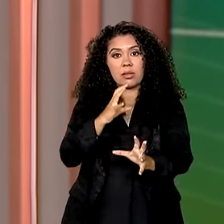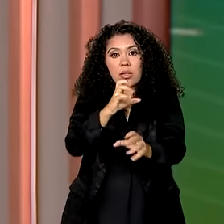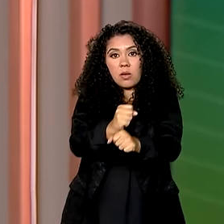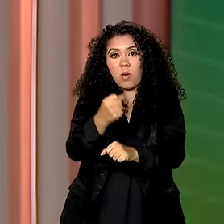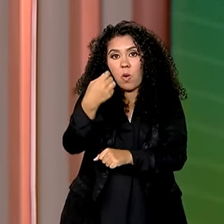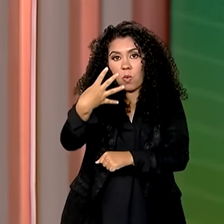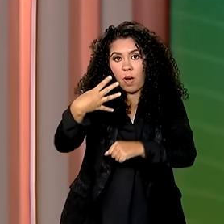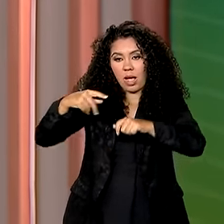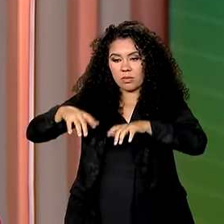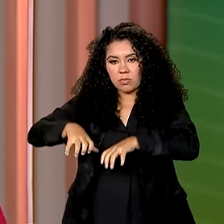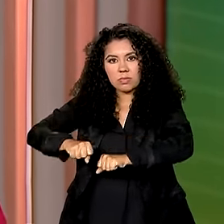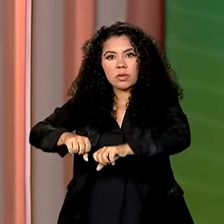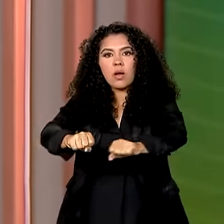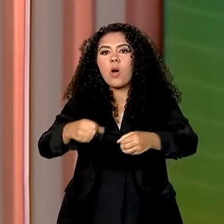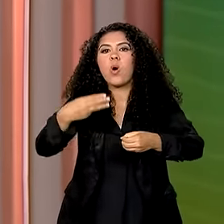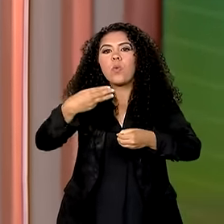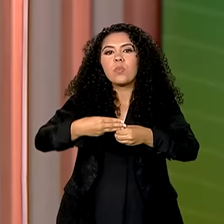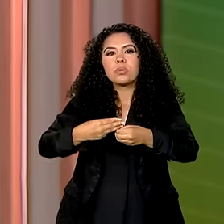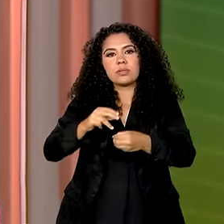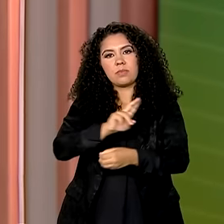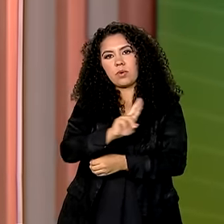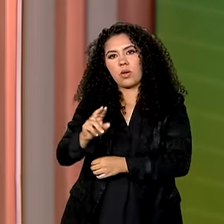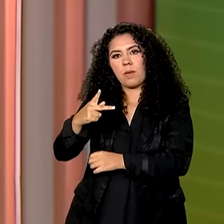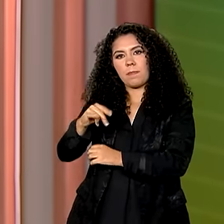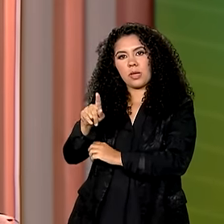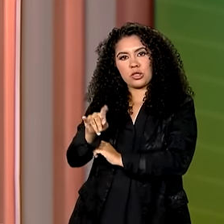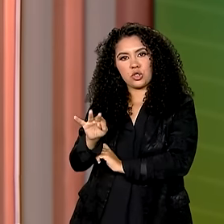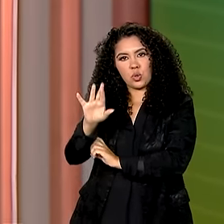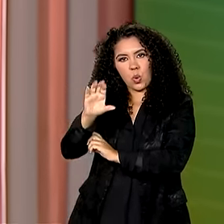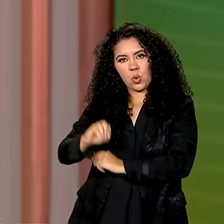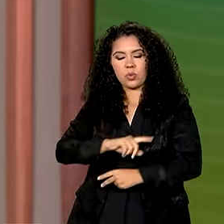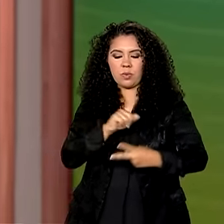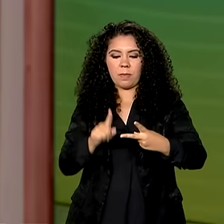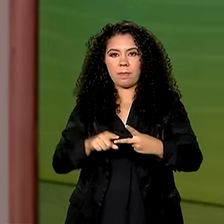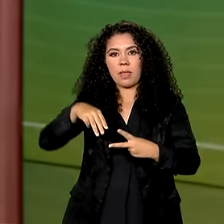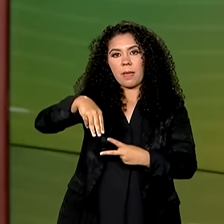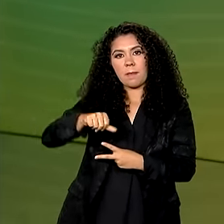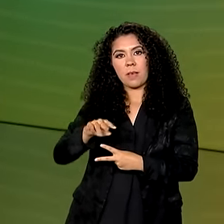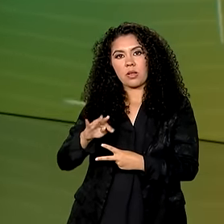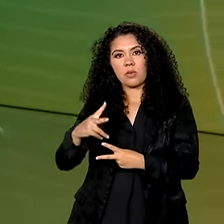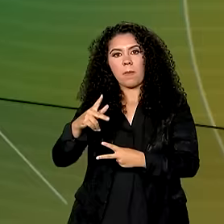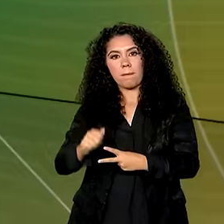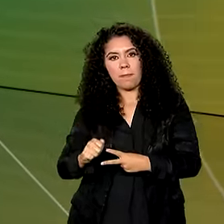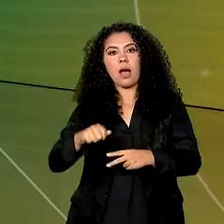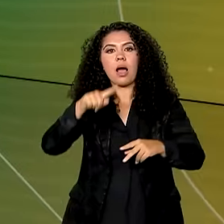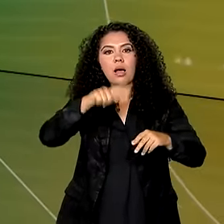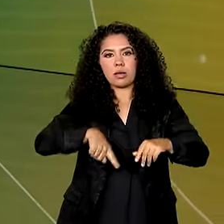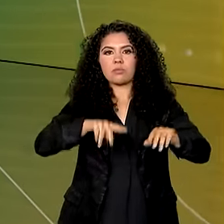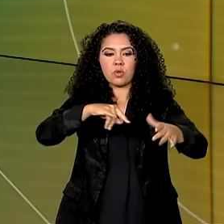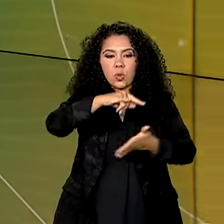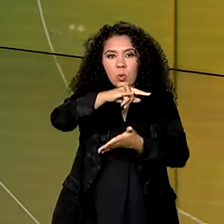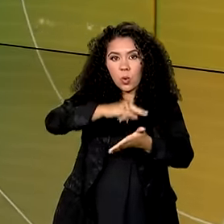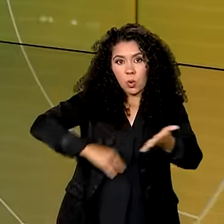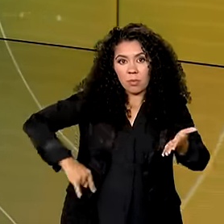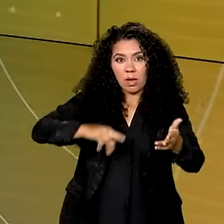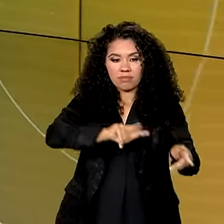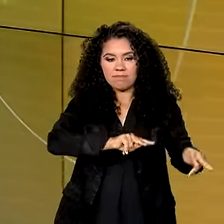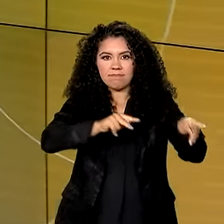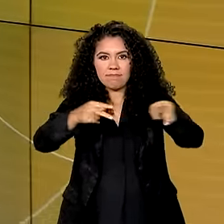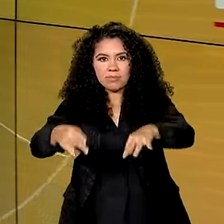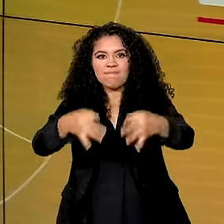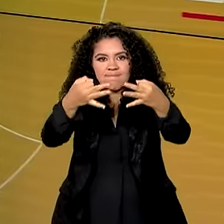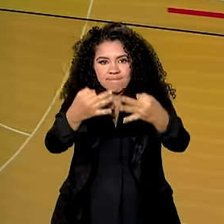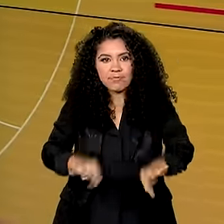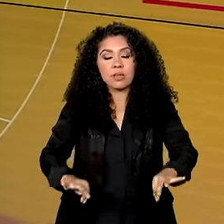nos municípios de Peixoto, de Azevedo e Matupá. Os documentos transferem os lotes em caráter definitivo. E olha, aproveitando a